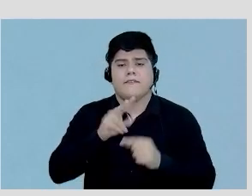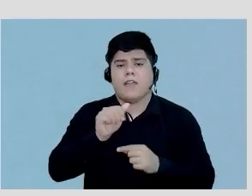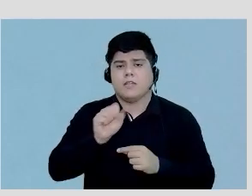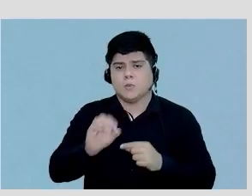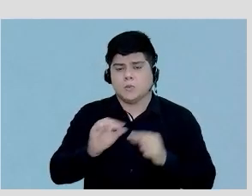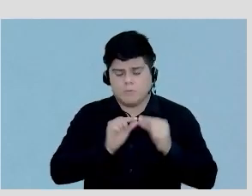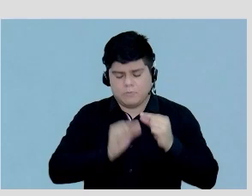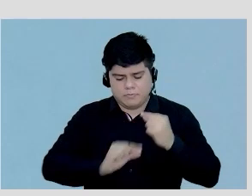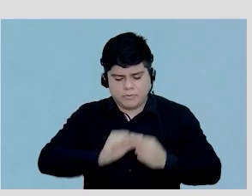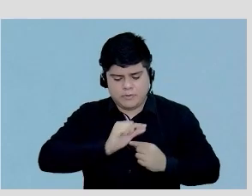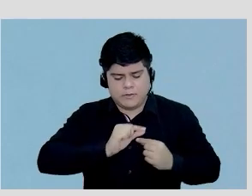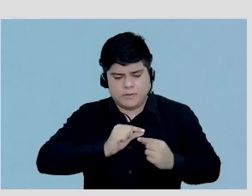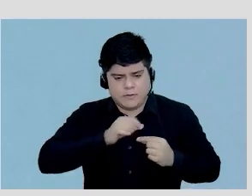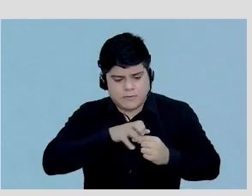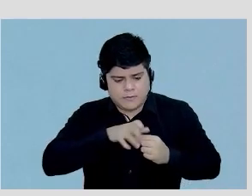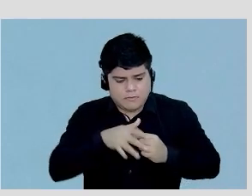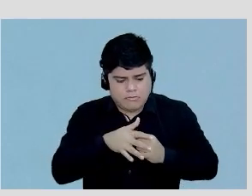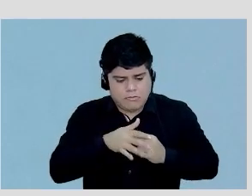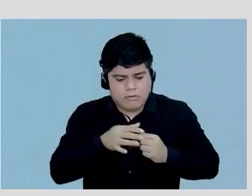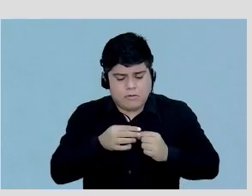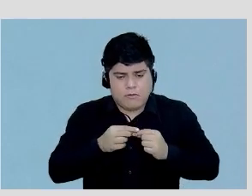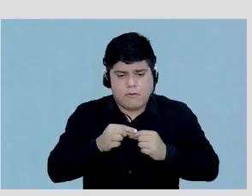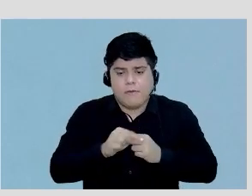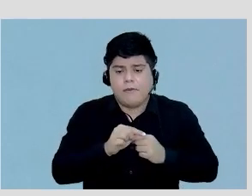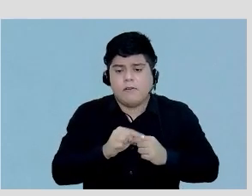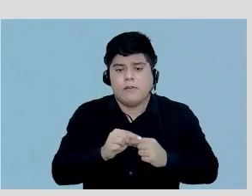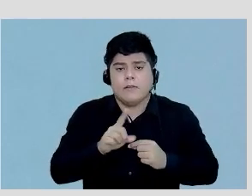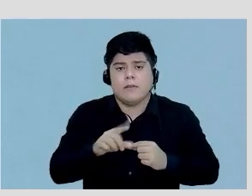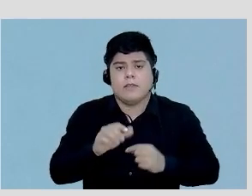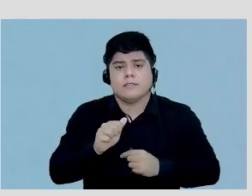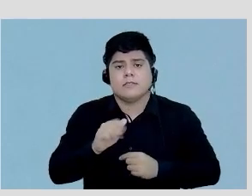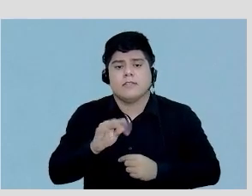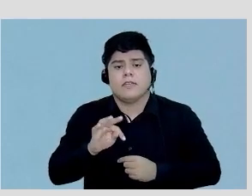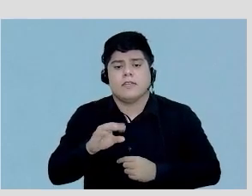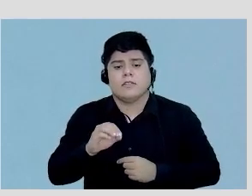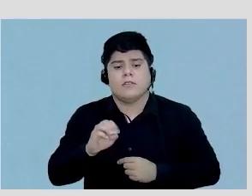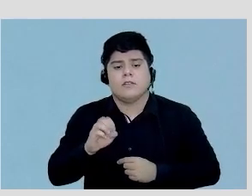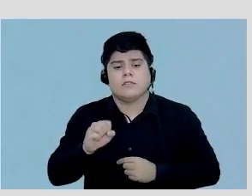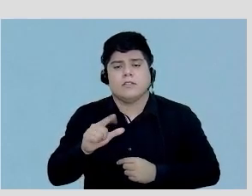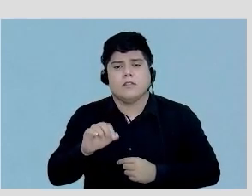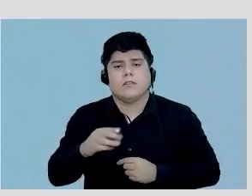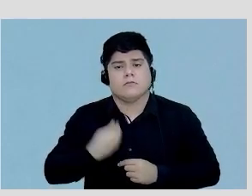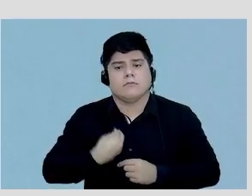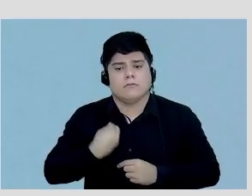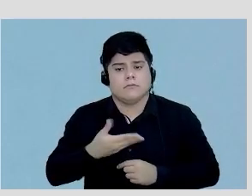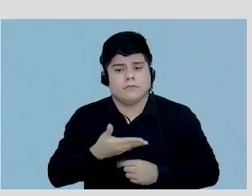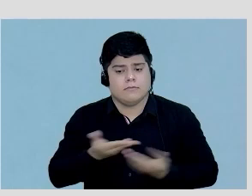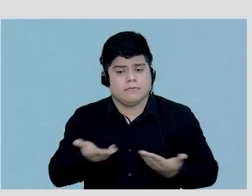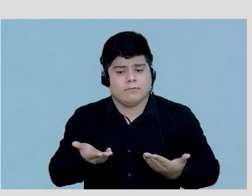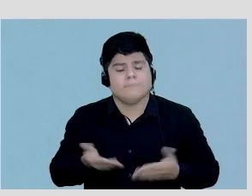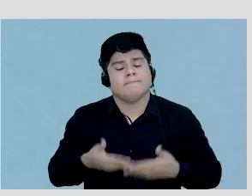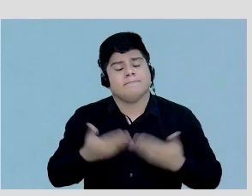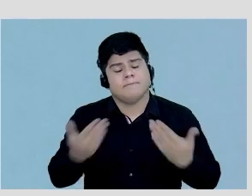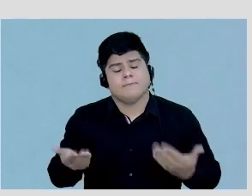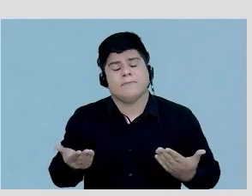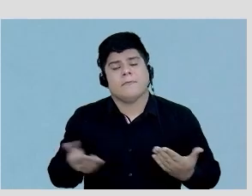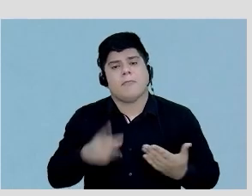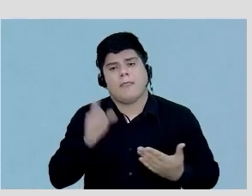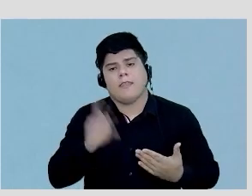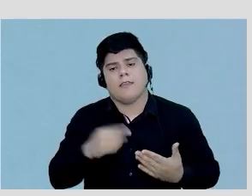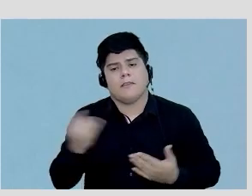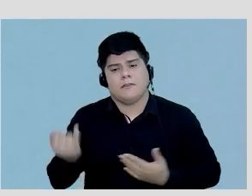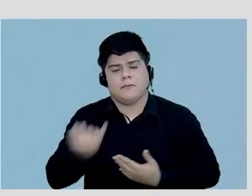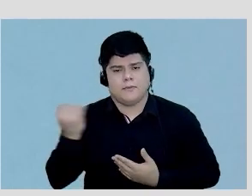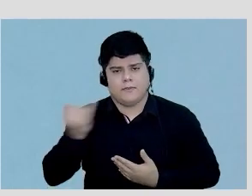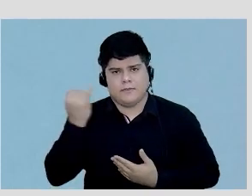que fazem condução mas a aterosclerose está ali presente então essa é uma coisa